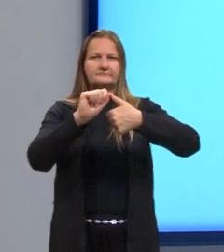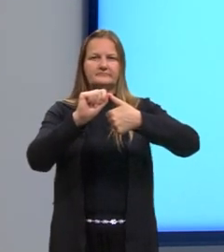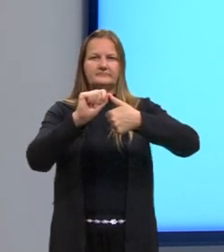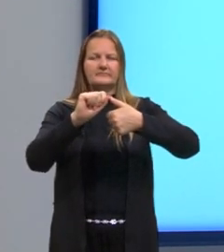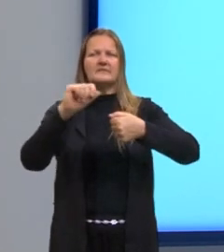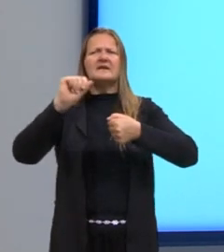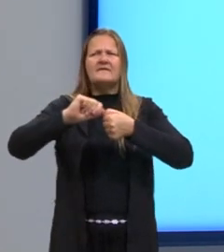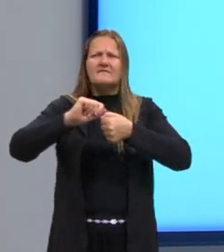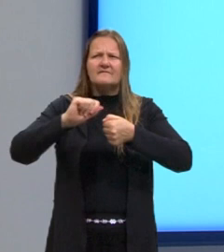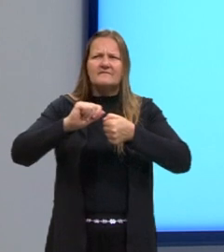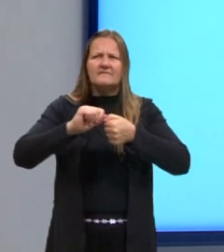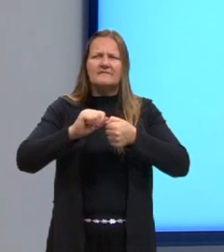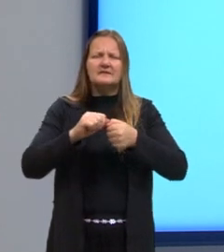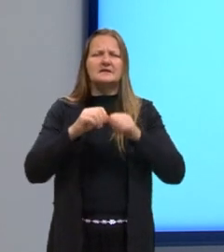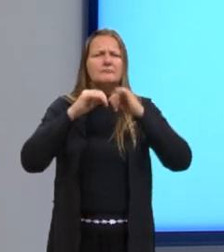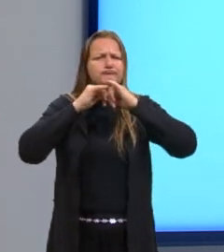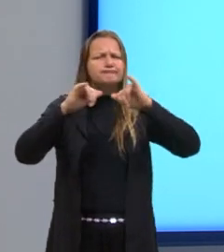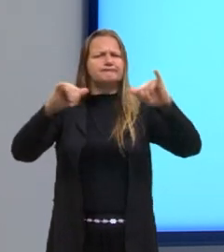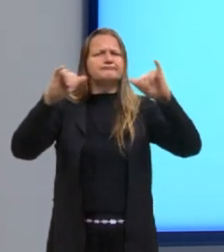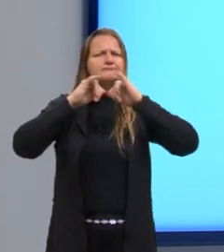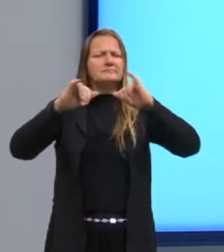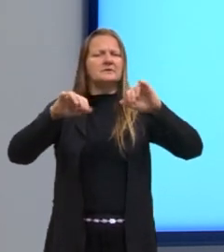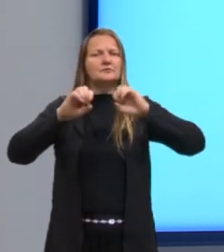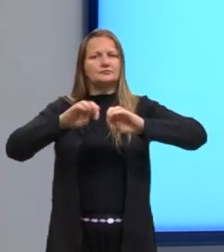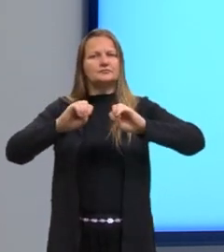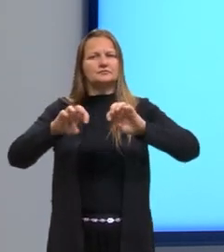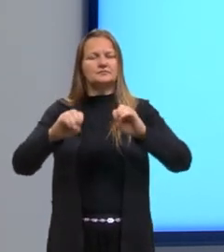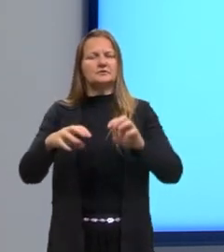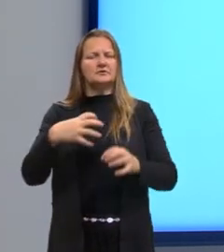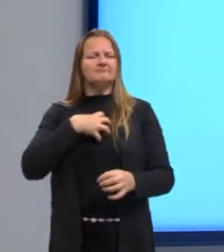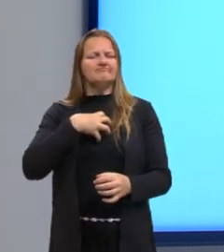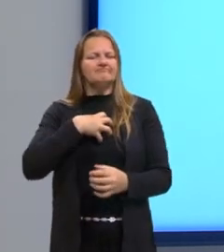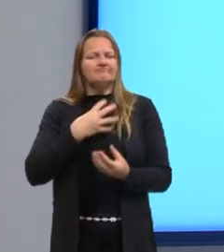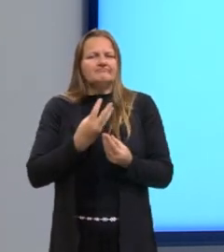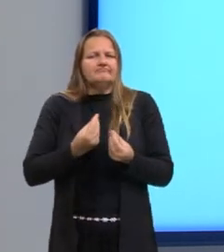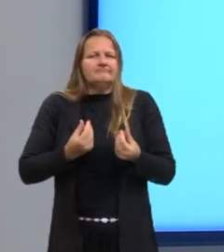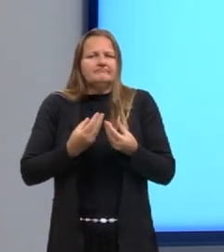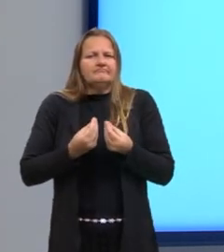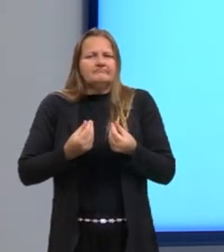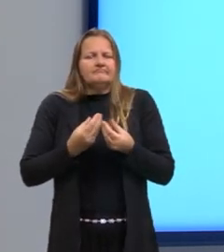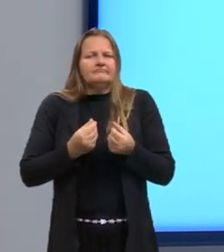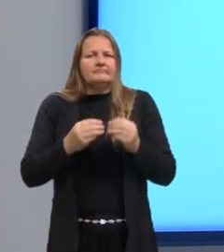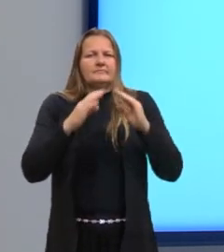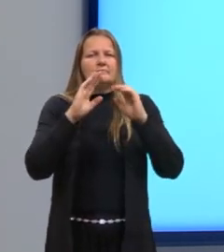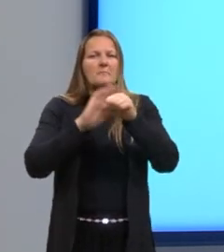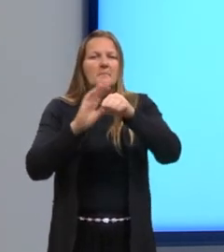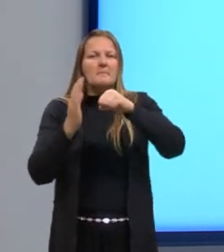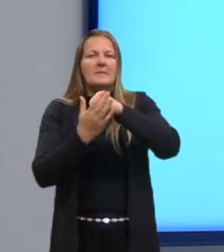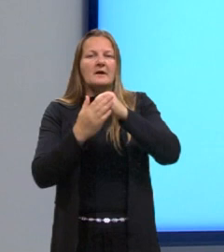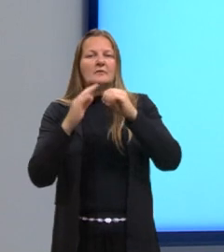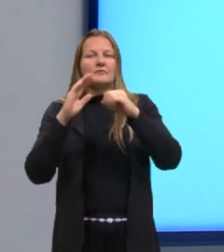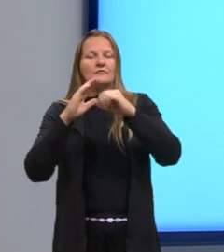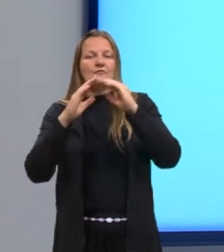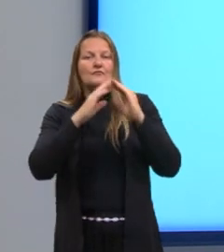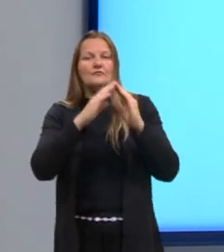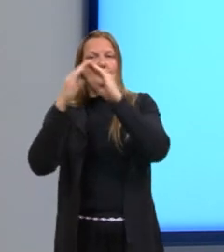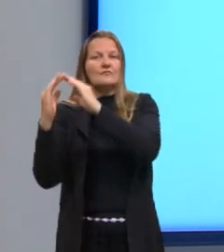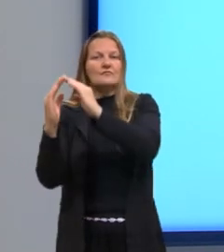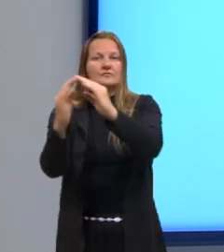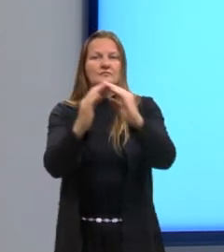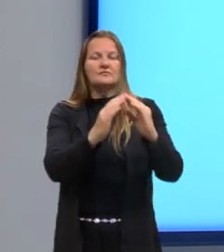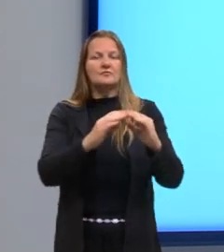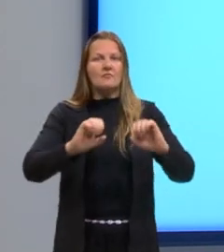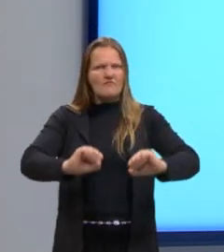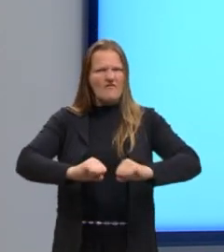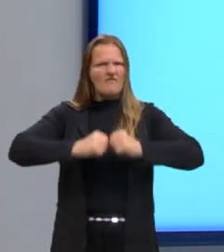Realizar campanhas educativas de sensibilização em bairros vizinhos para fortalecer a coleta